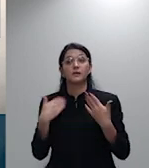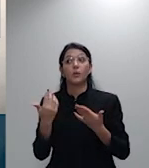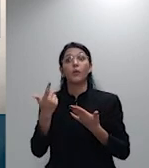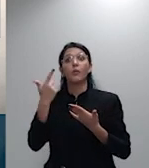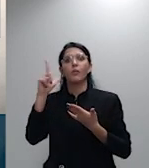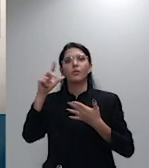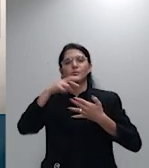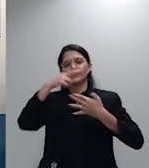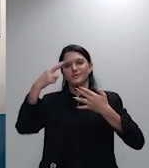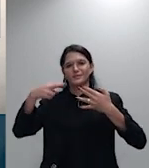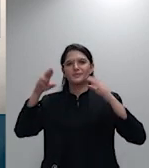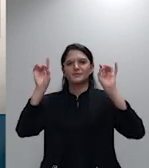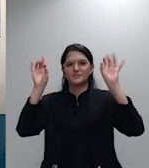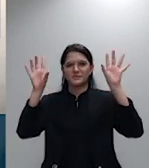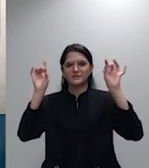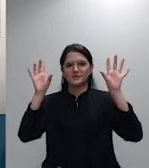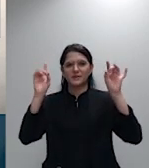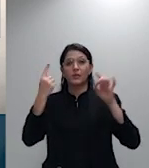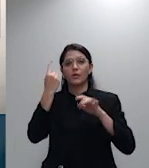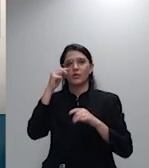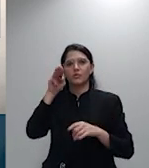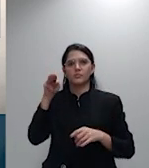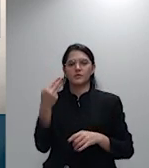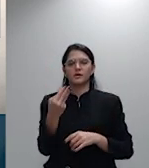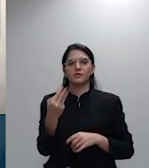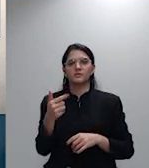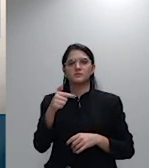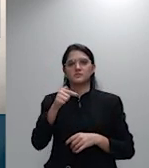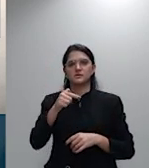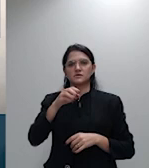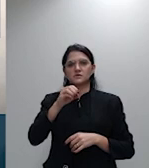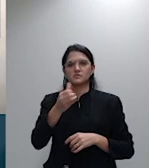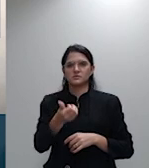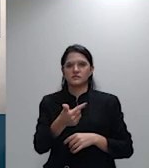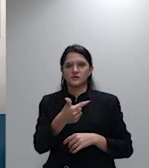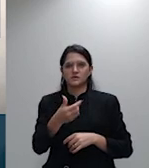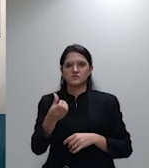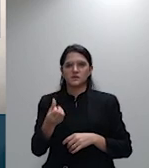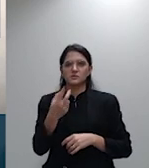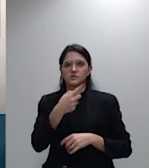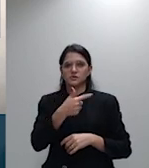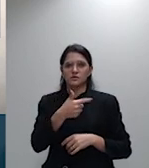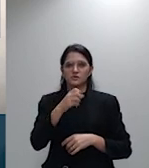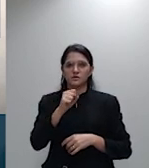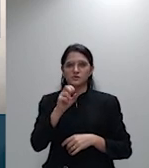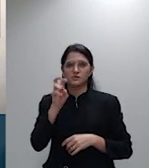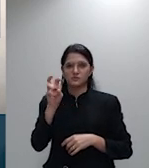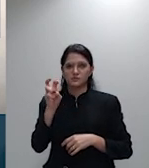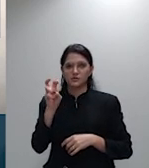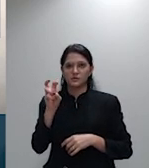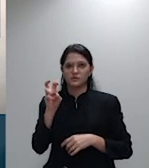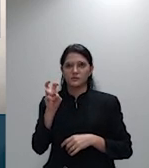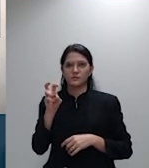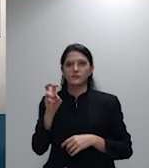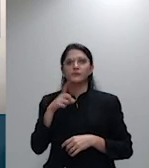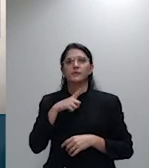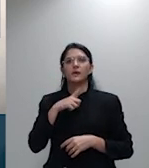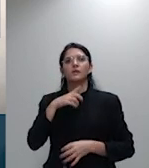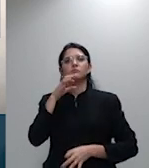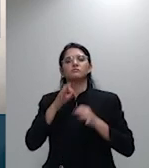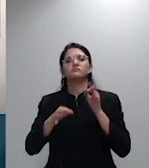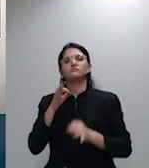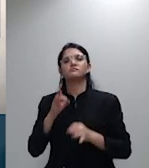726-285 o juízo singular havia considerado proporcional o reajuste de